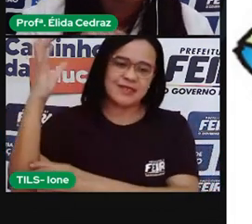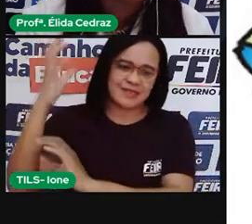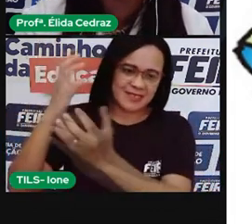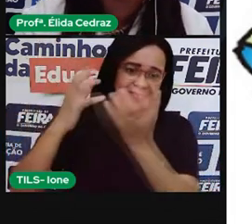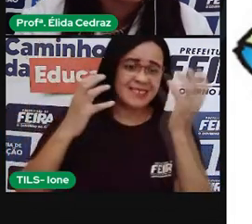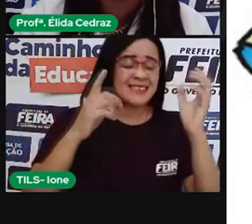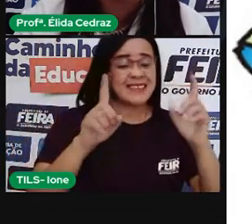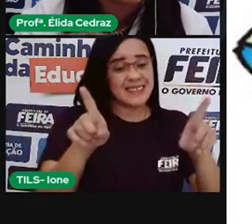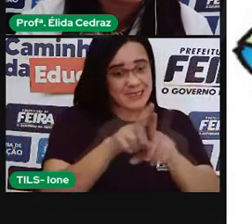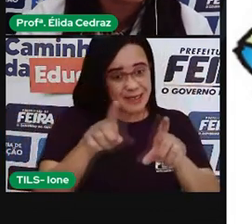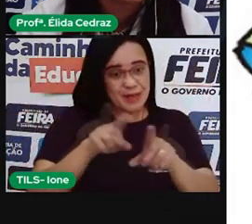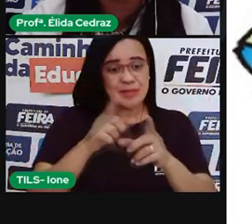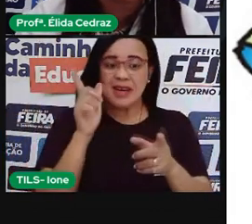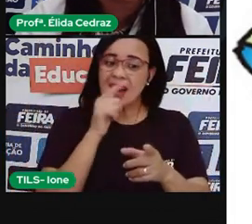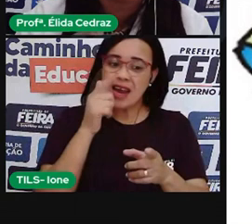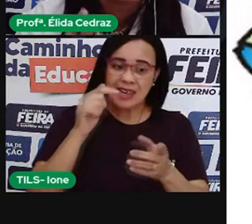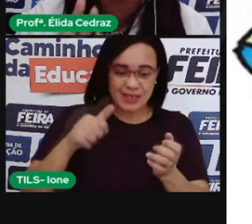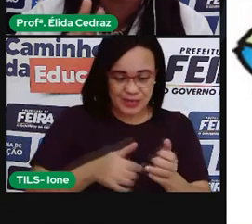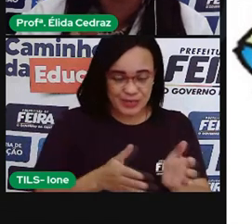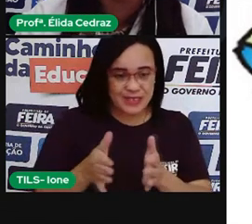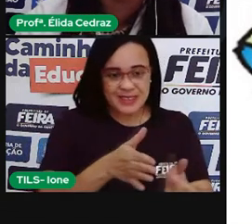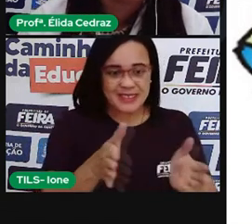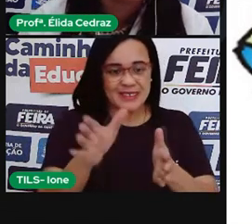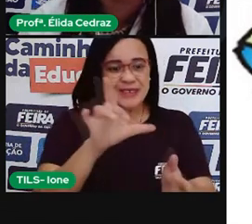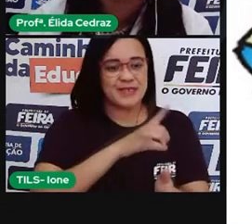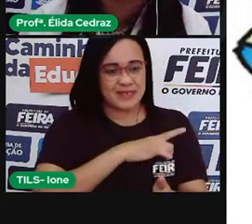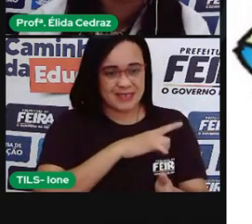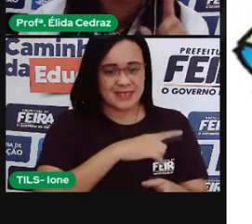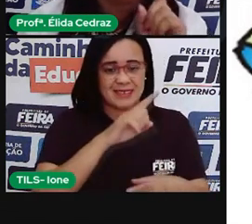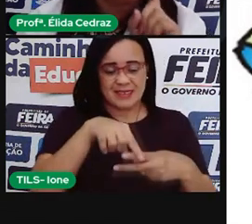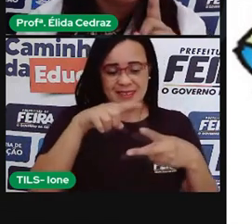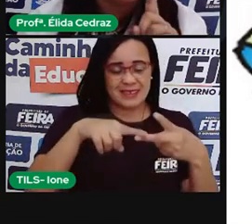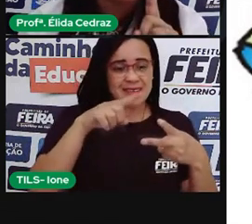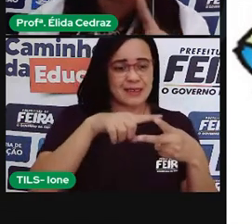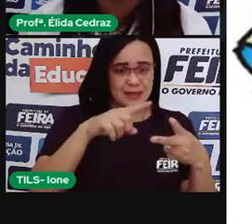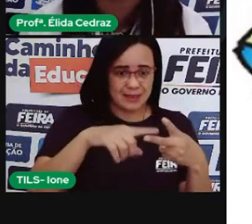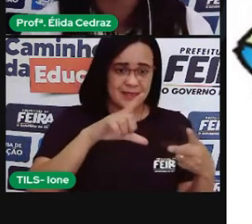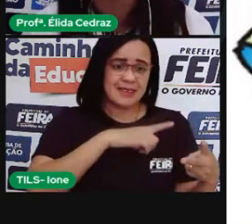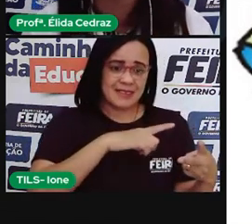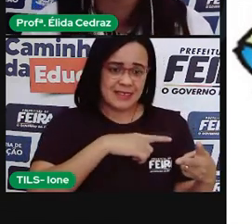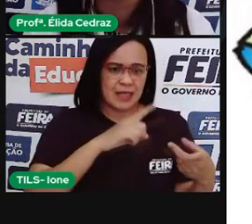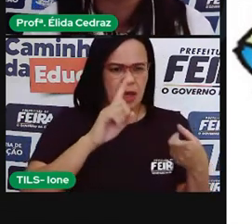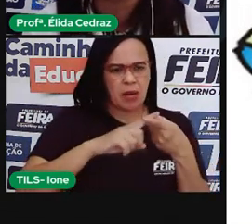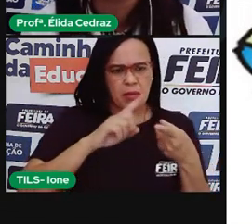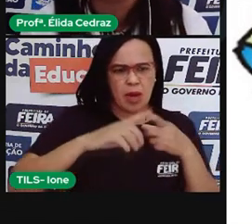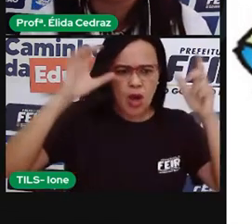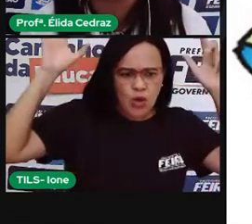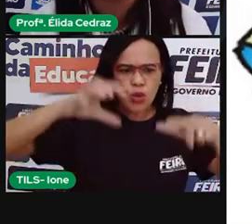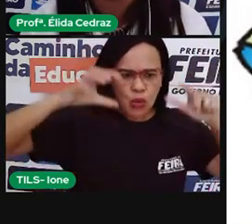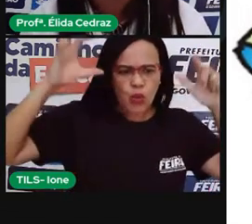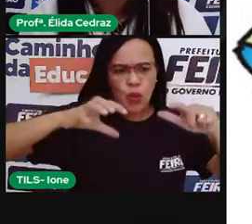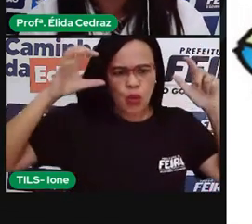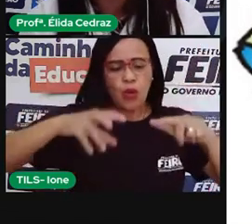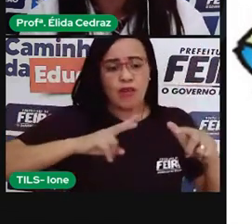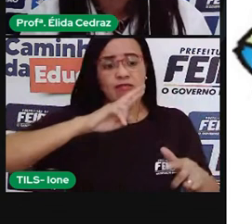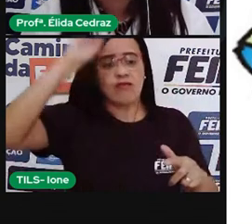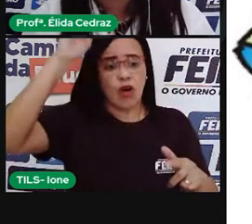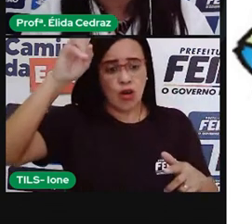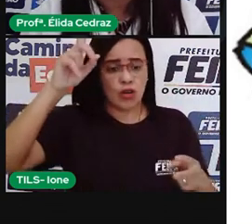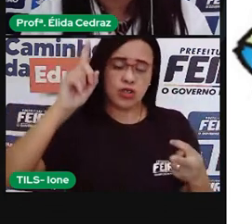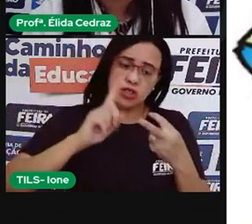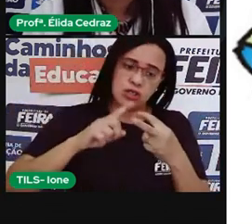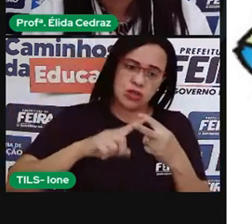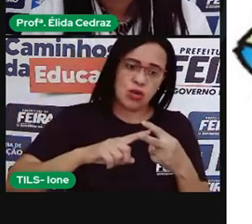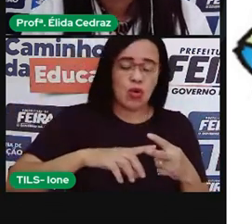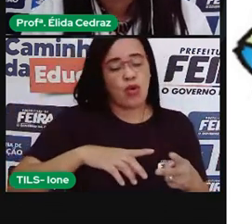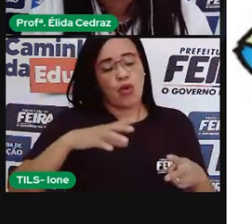Uma curiosidade, a região Norte tem dois períodos, um de muitas chuvas e um de estiagem. Ou seja,